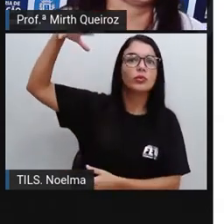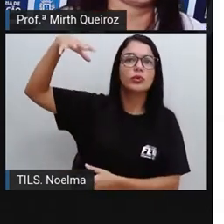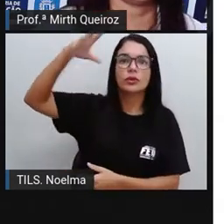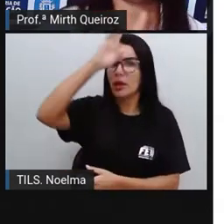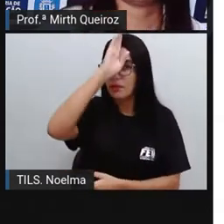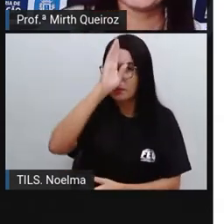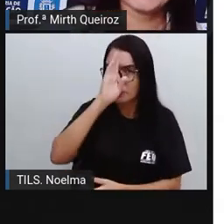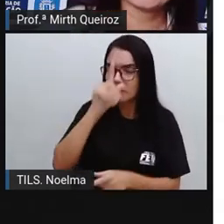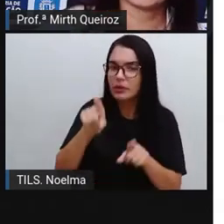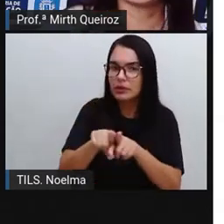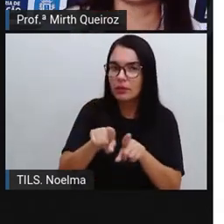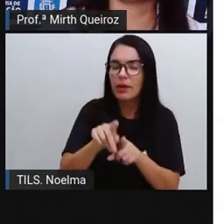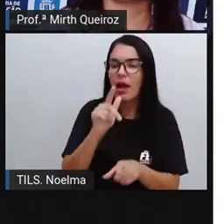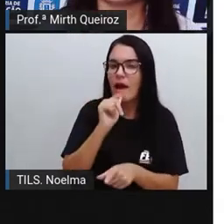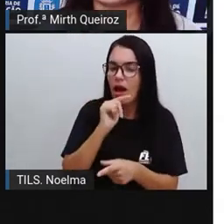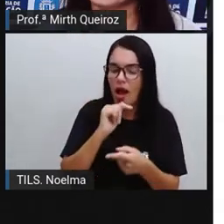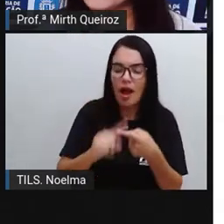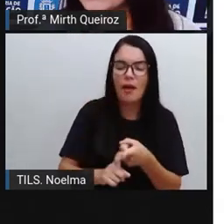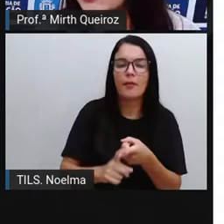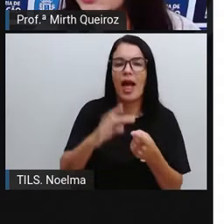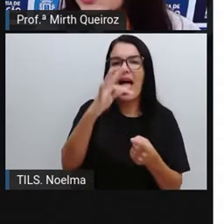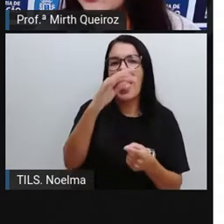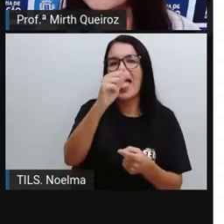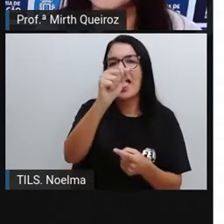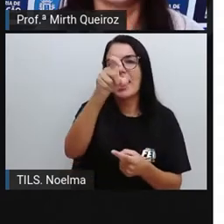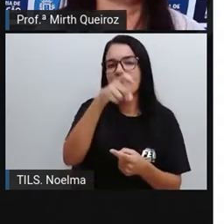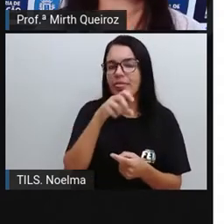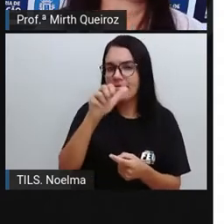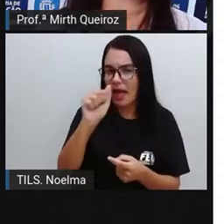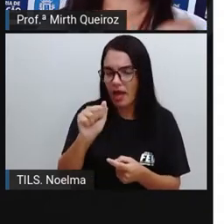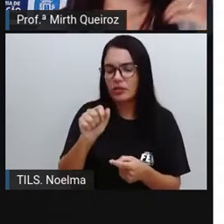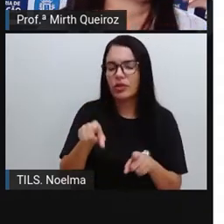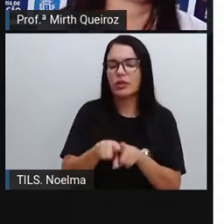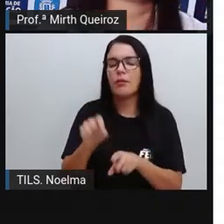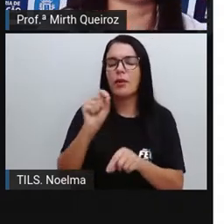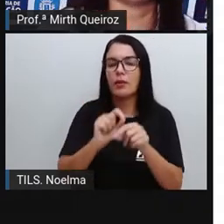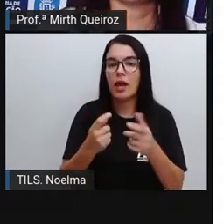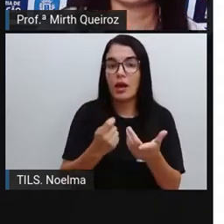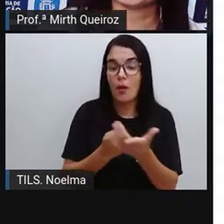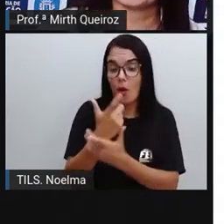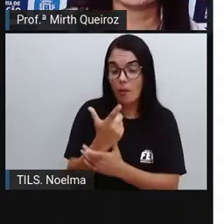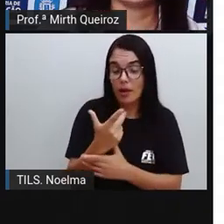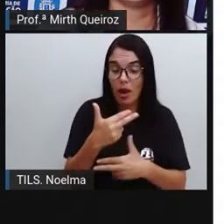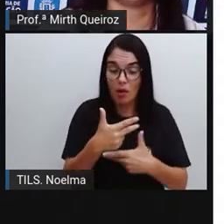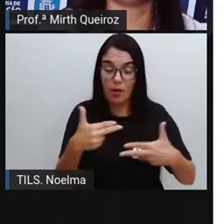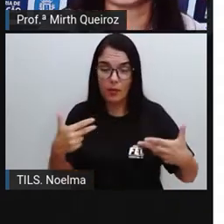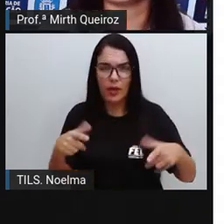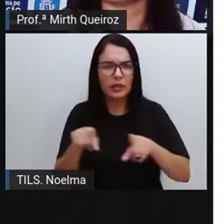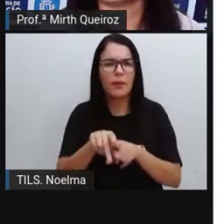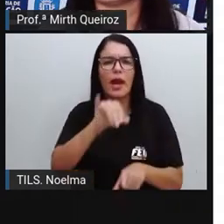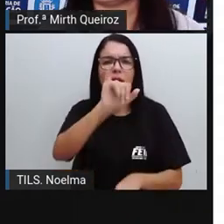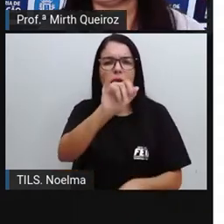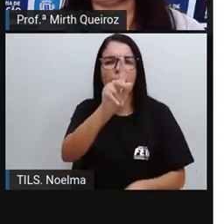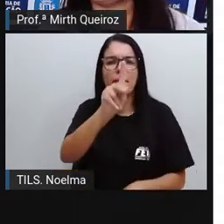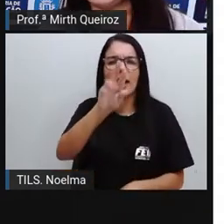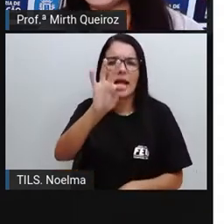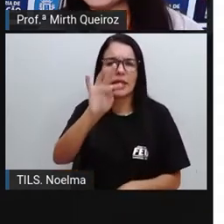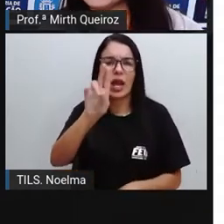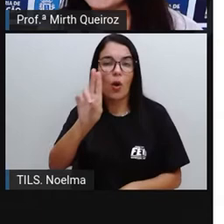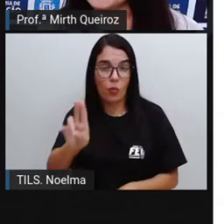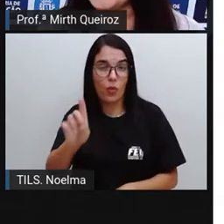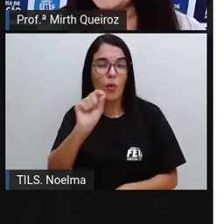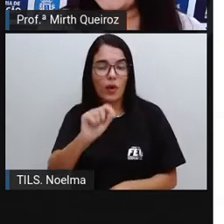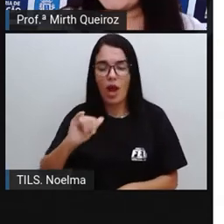De água Quando a gente compra um produto Nós pagamos também através do IPTU Que é o